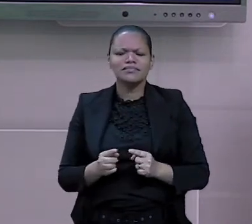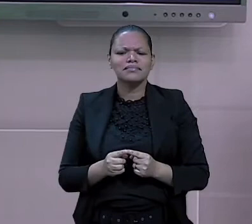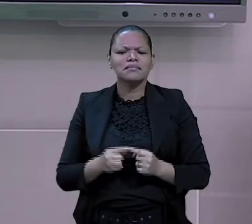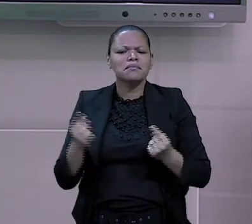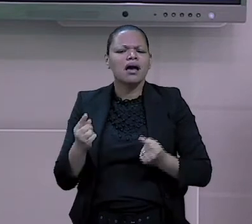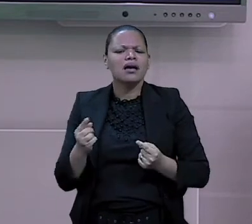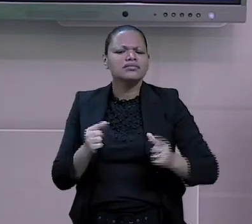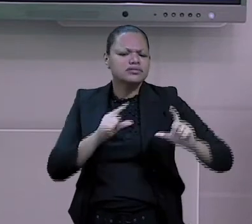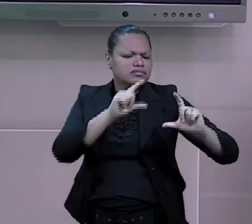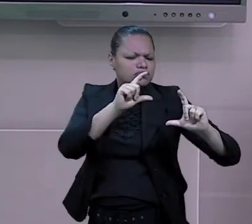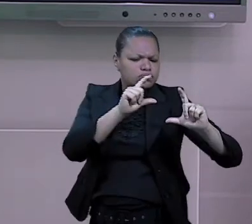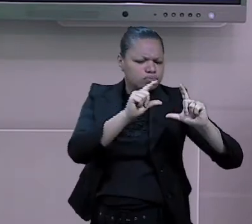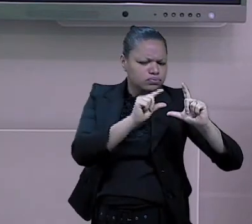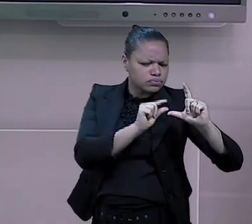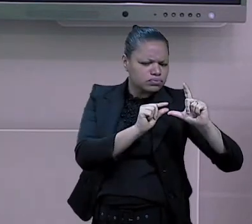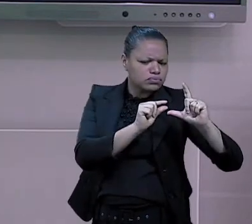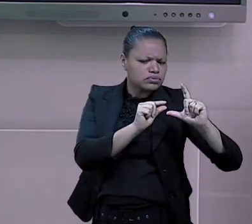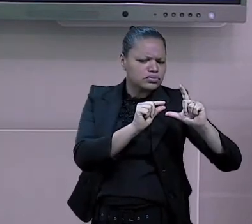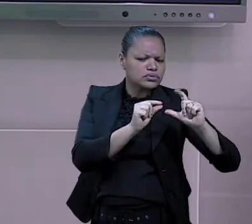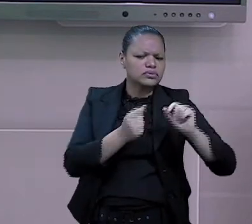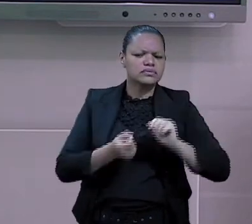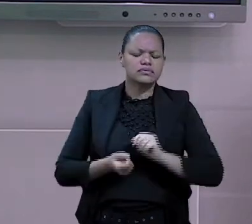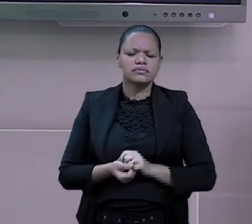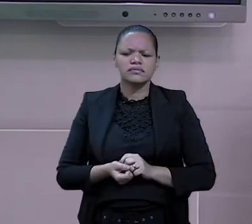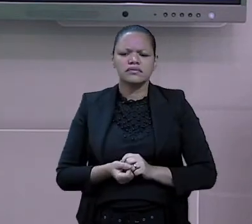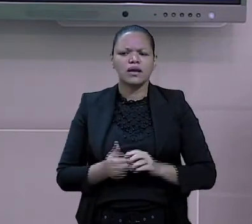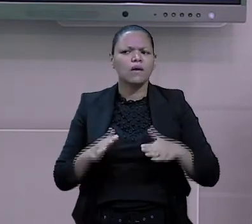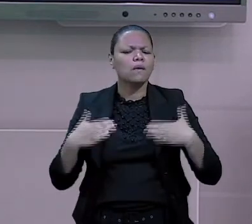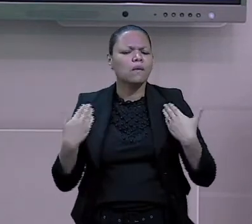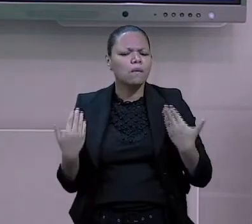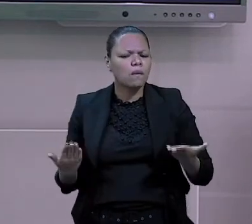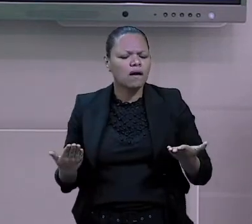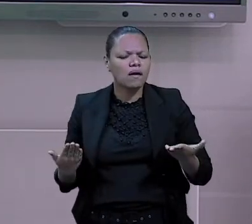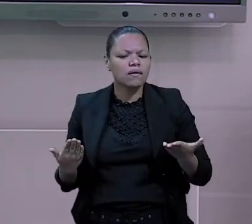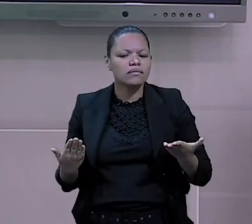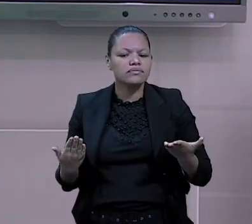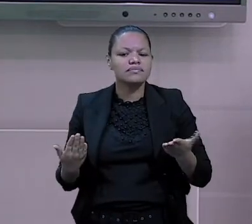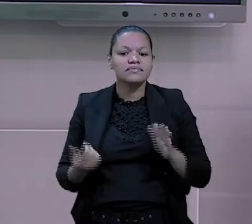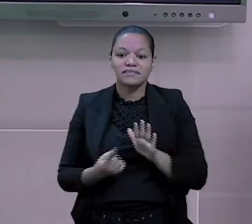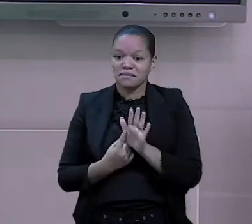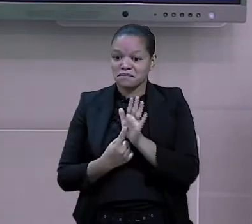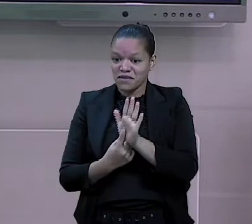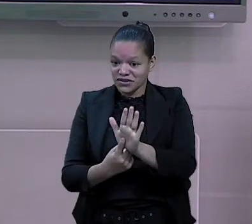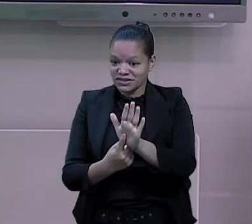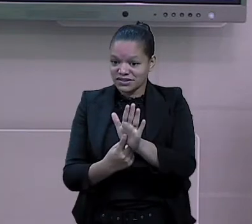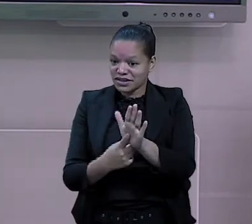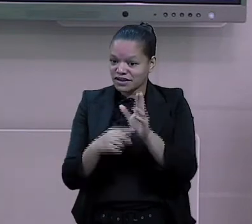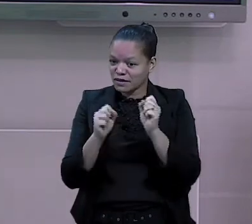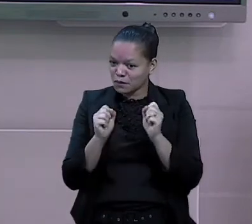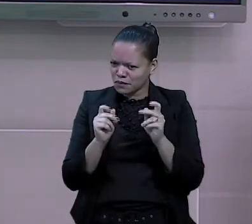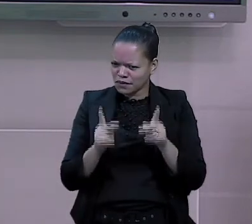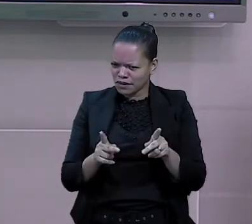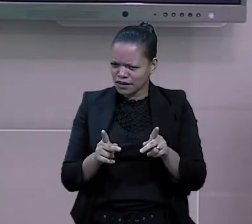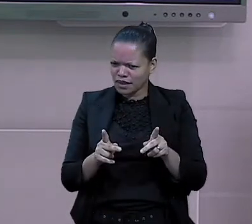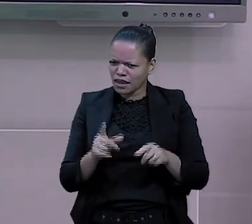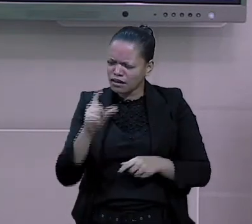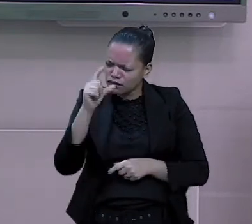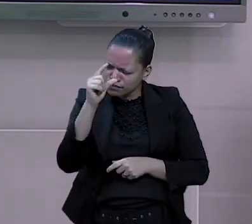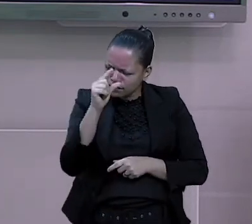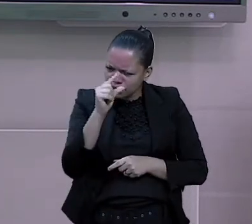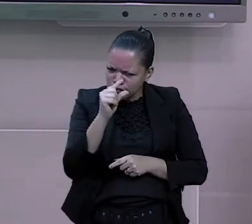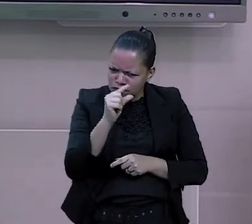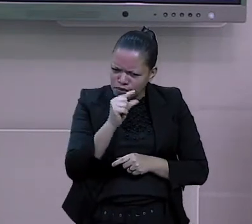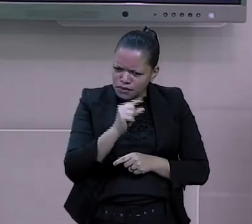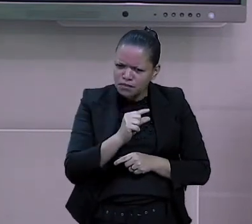o diminutivo? O diminutivo, a própria palavra já vai nos também dar uma ideia de diminuir. Quer